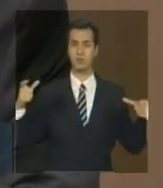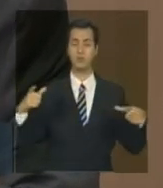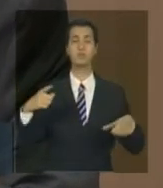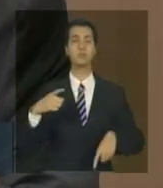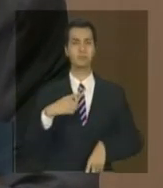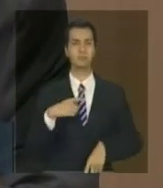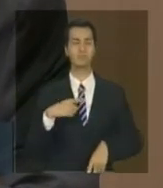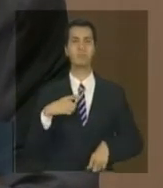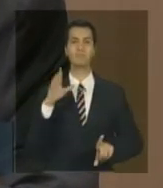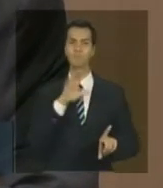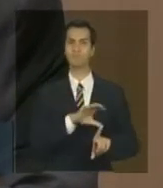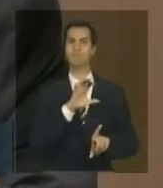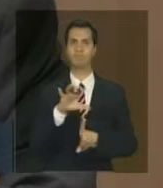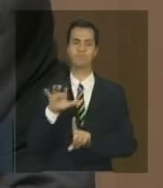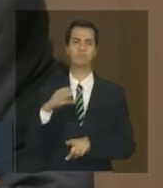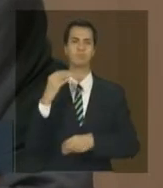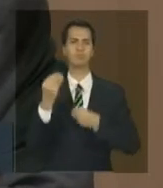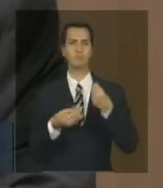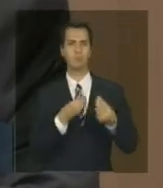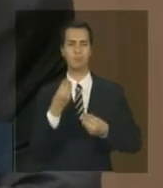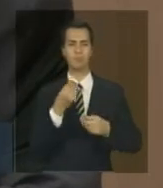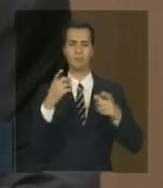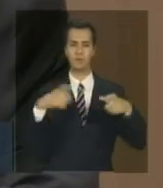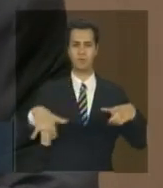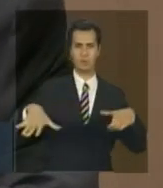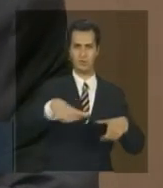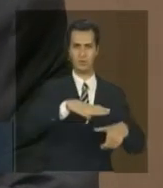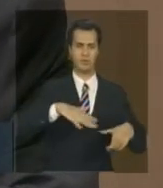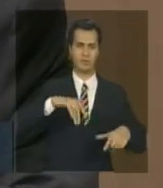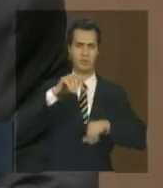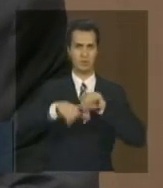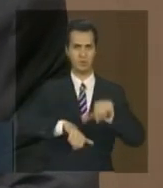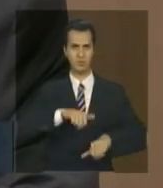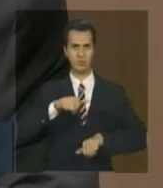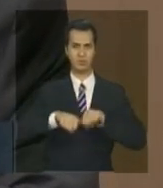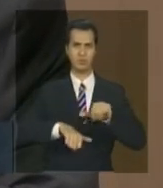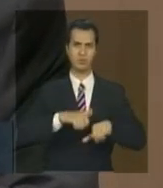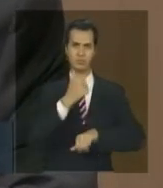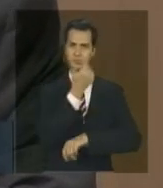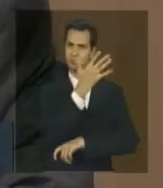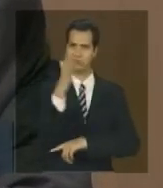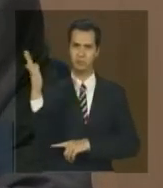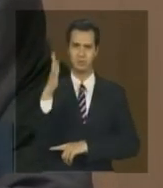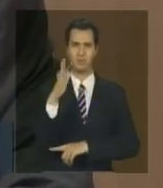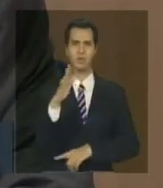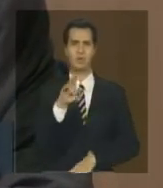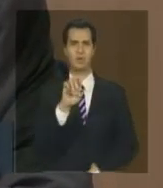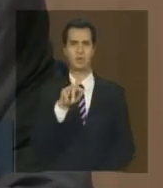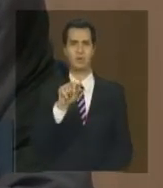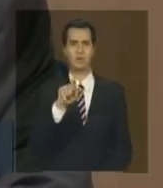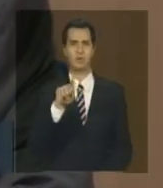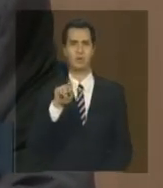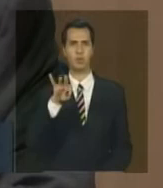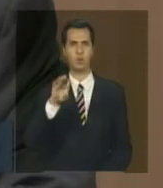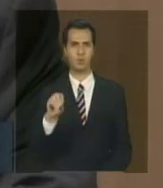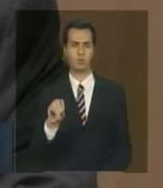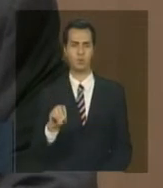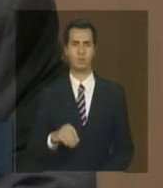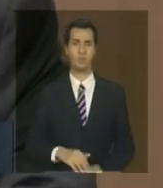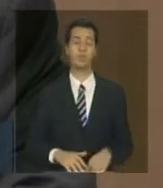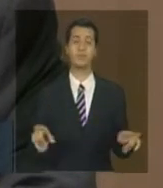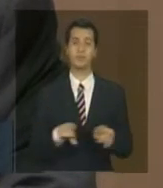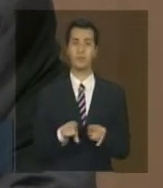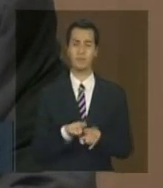a conversão de ecossistemas naturais do Pampa existe também uma pressão com relação a